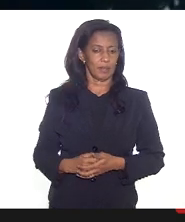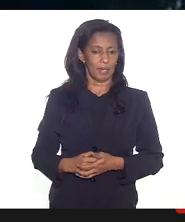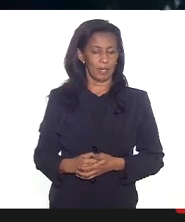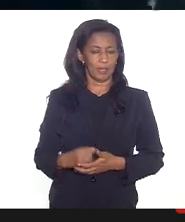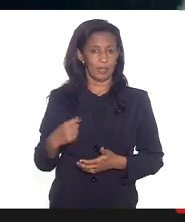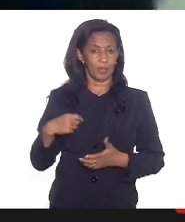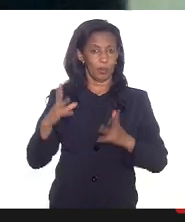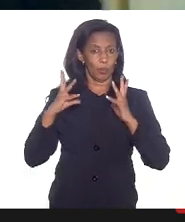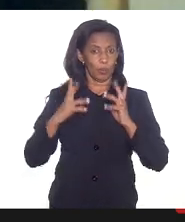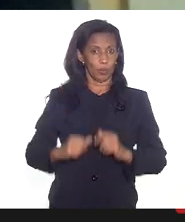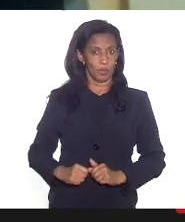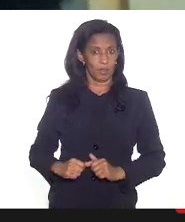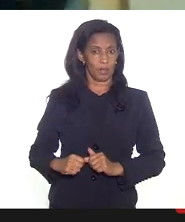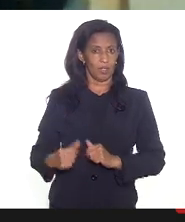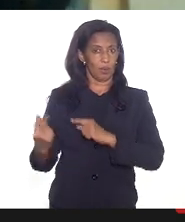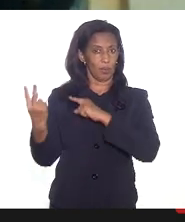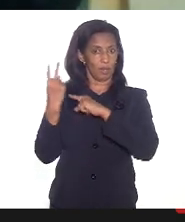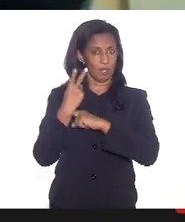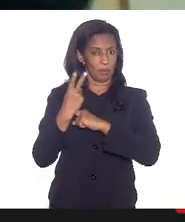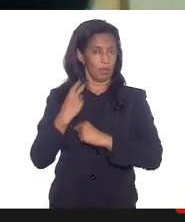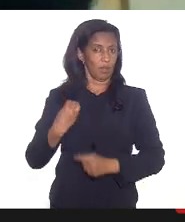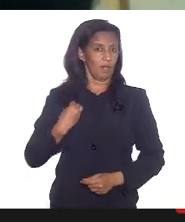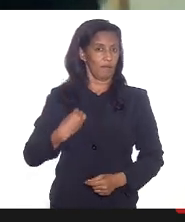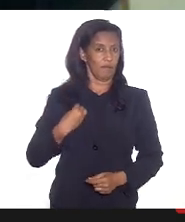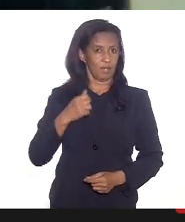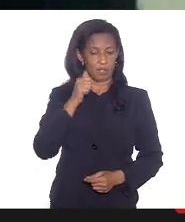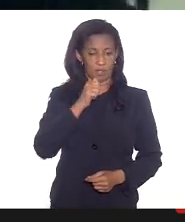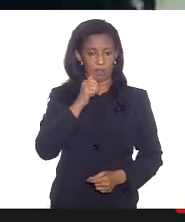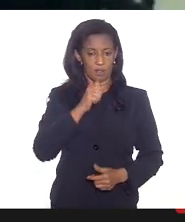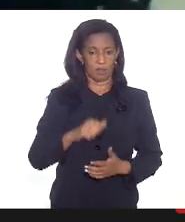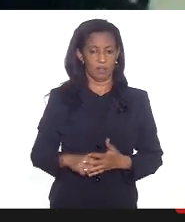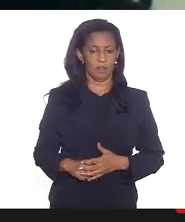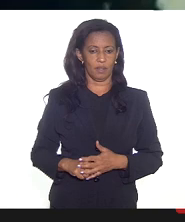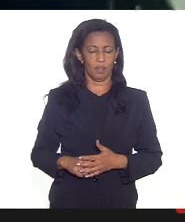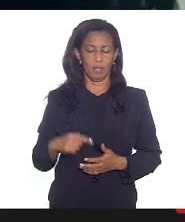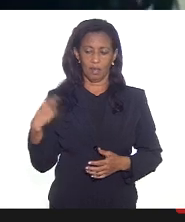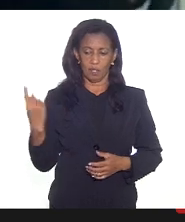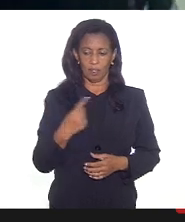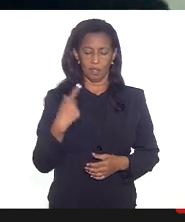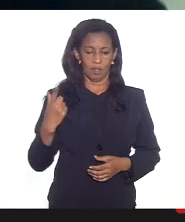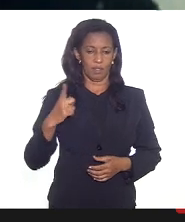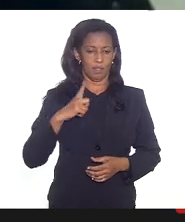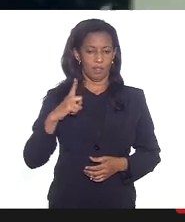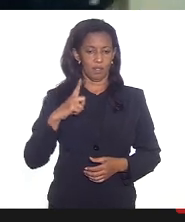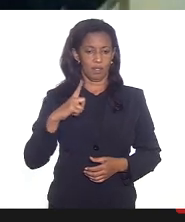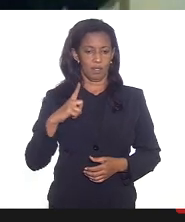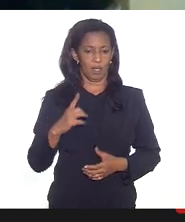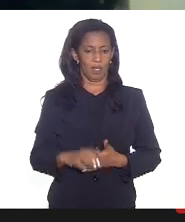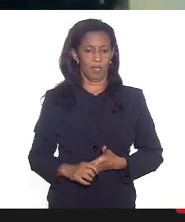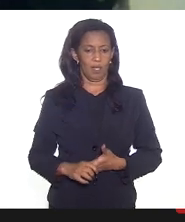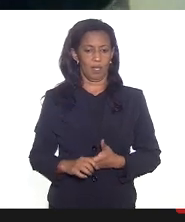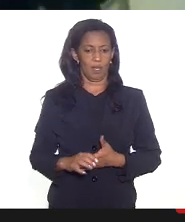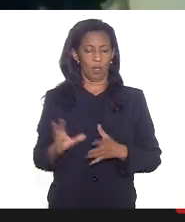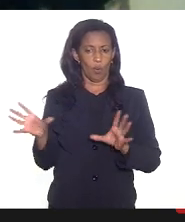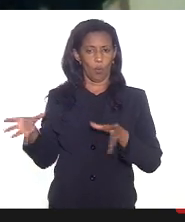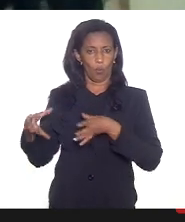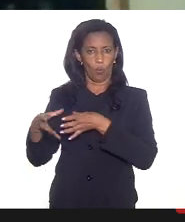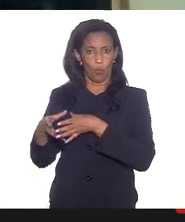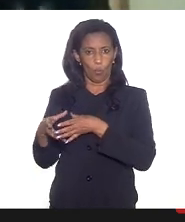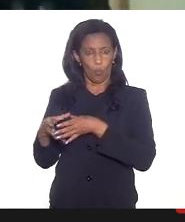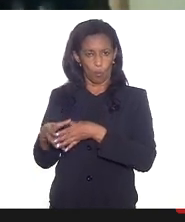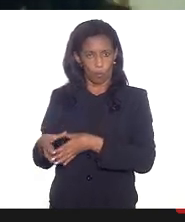imunização e defesa da vida das mulheres é que a gente tem tem que aliar o acolhimento